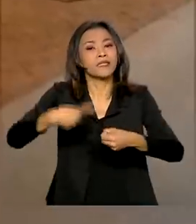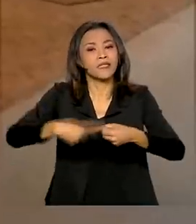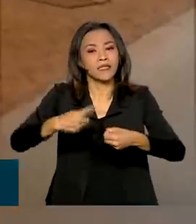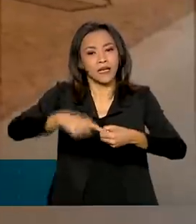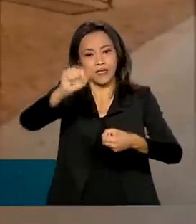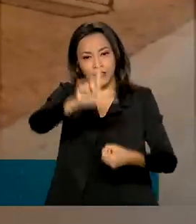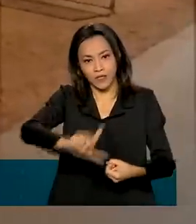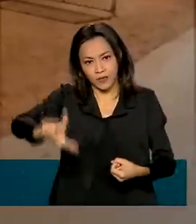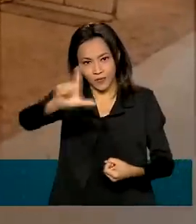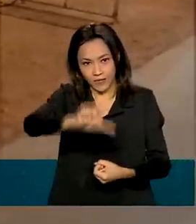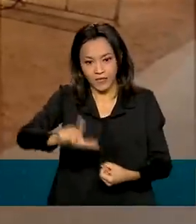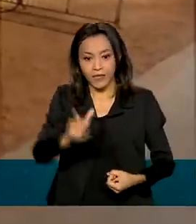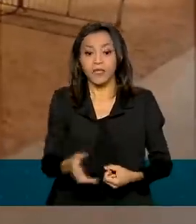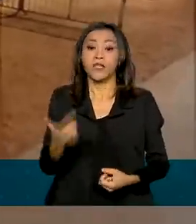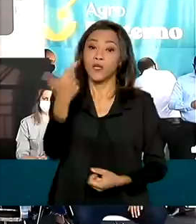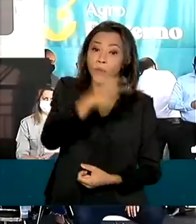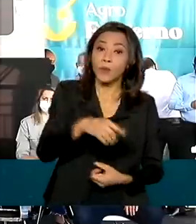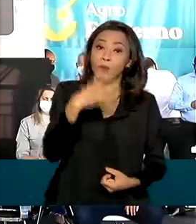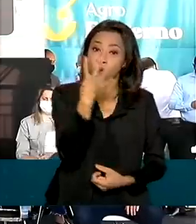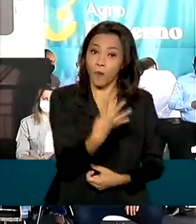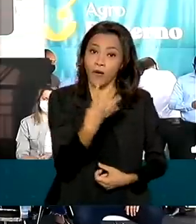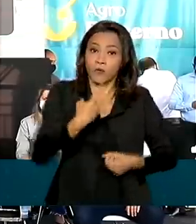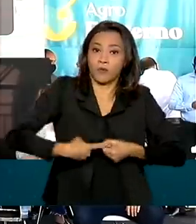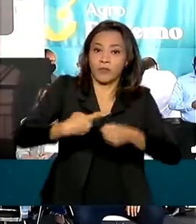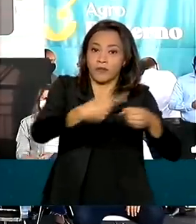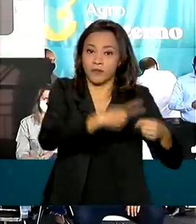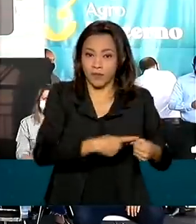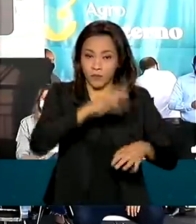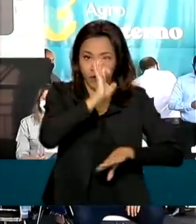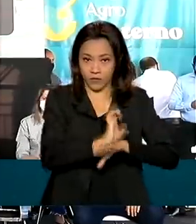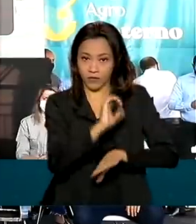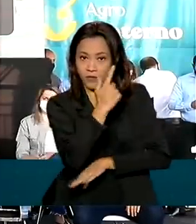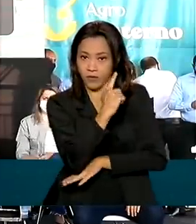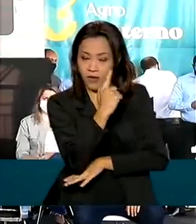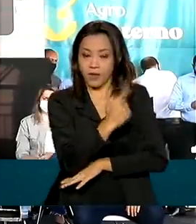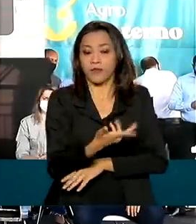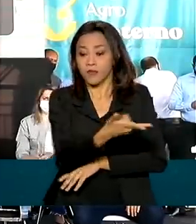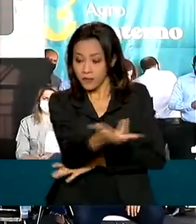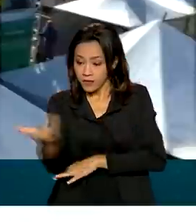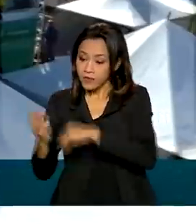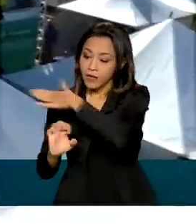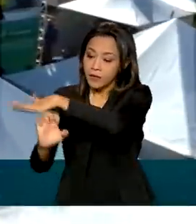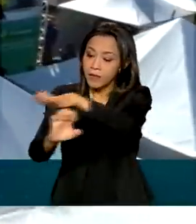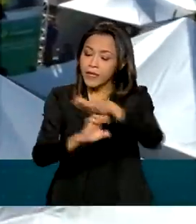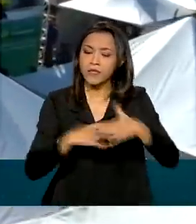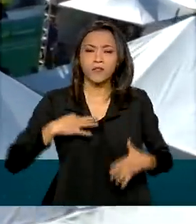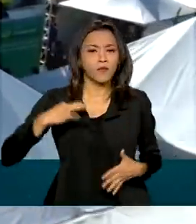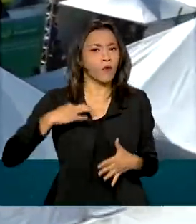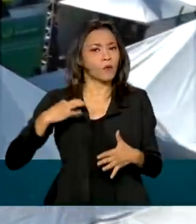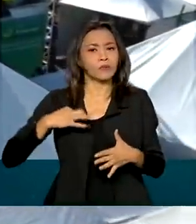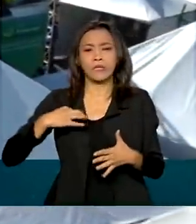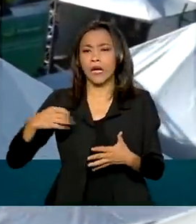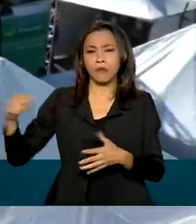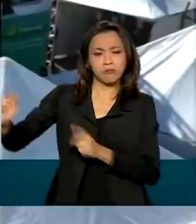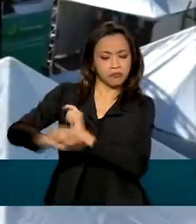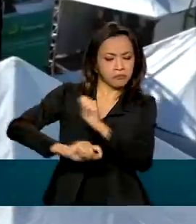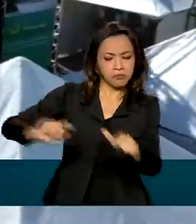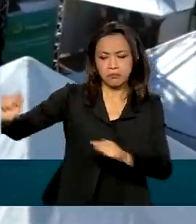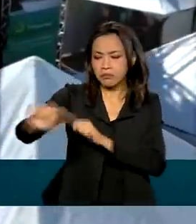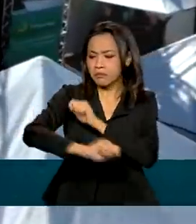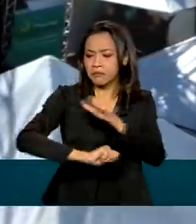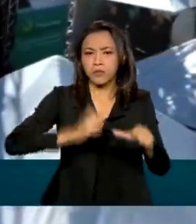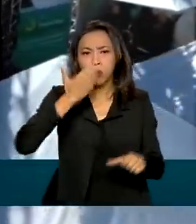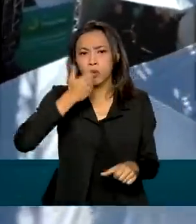quatro municípios do estado de Goiás. Produtores e empresas do agronegócio participaram voluntariamente do programa, com as